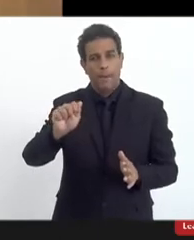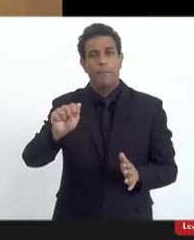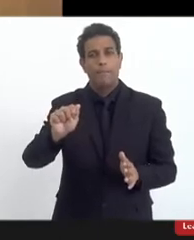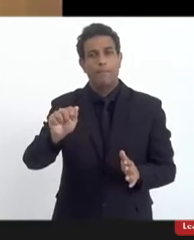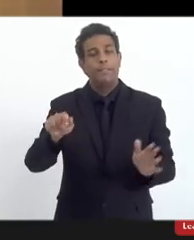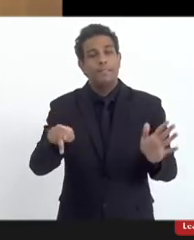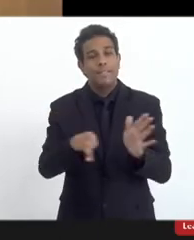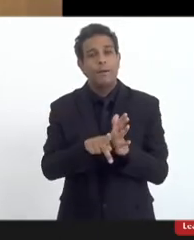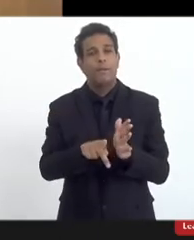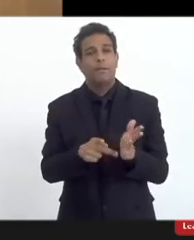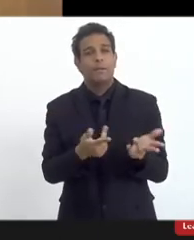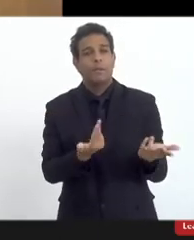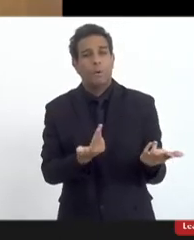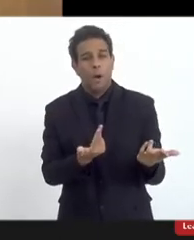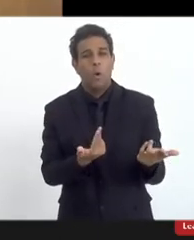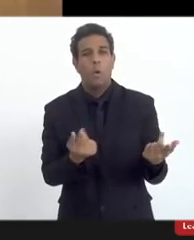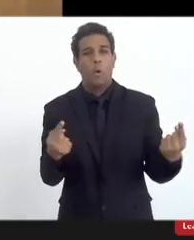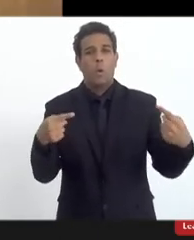Otayéb.